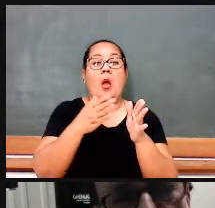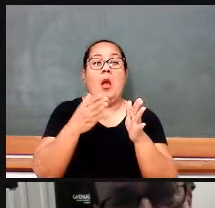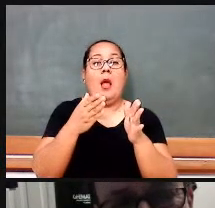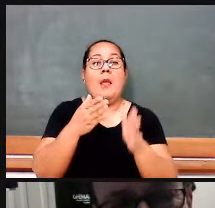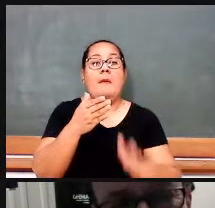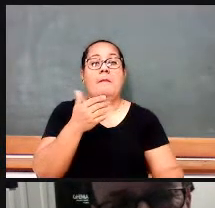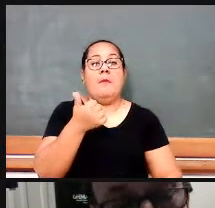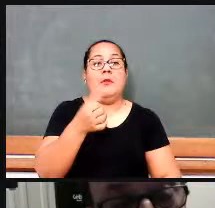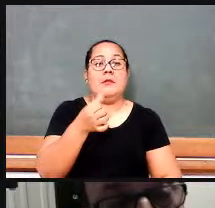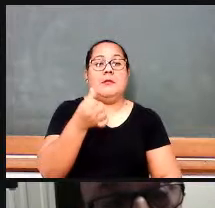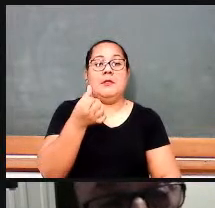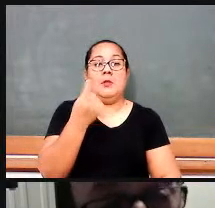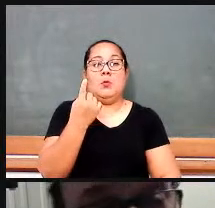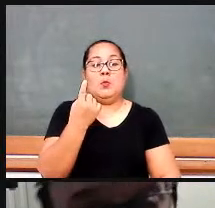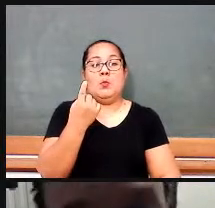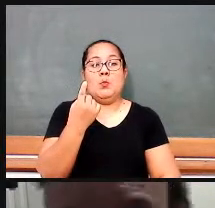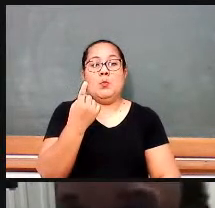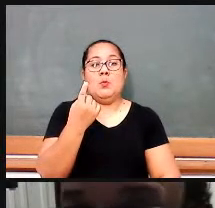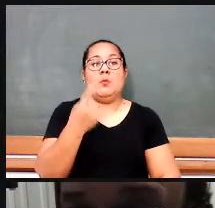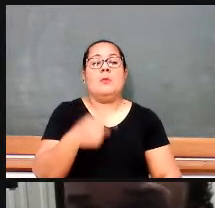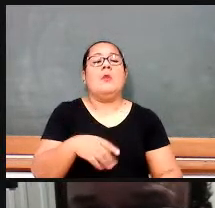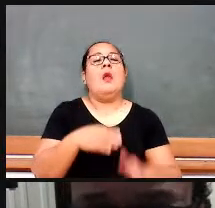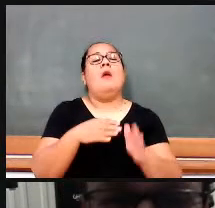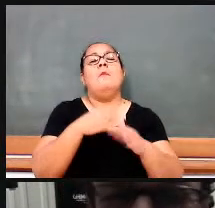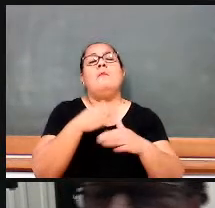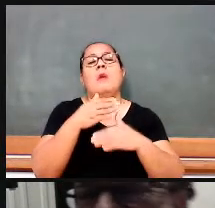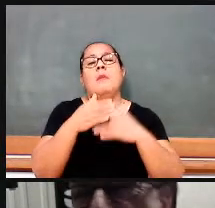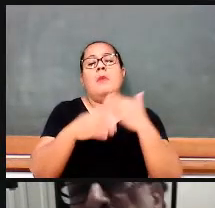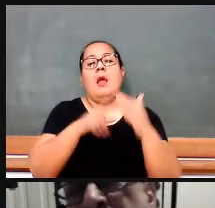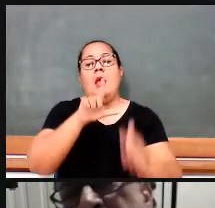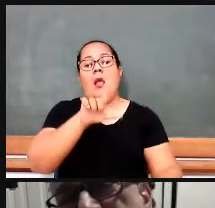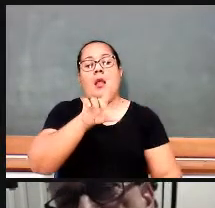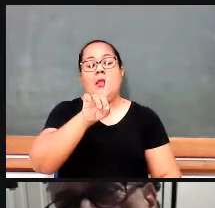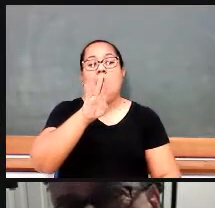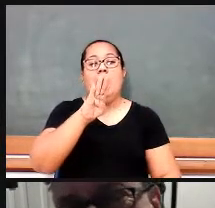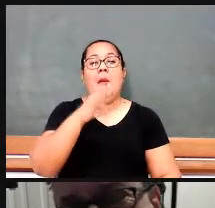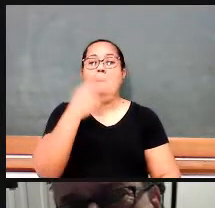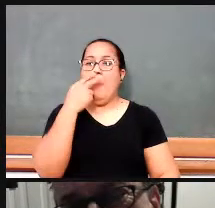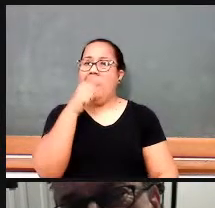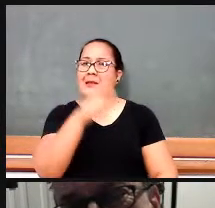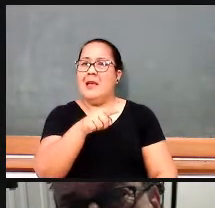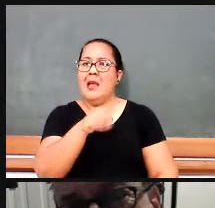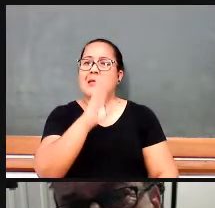a LDB de 61. Quando aparece essa LDB, ela já aparece